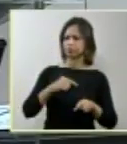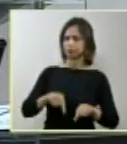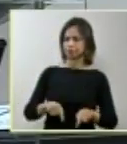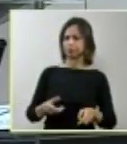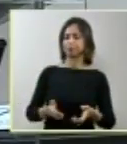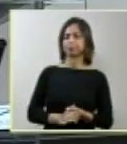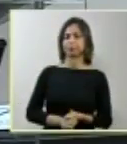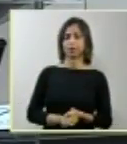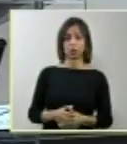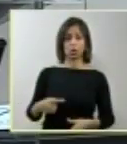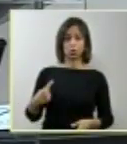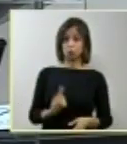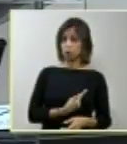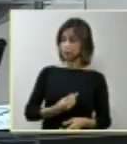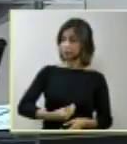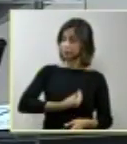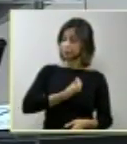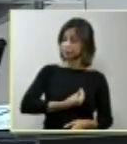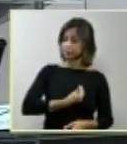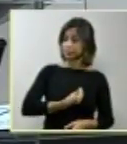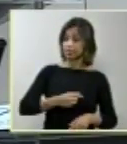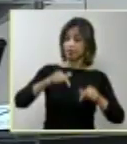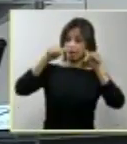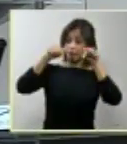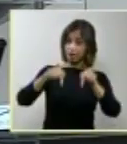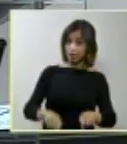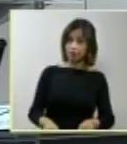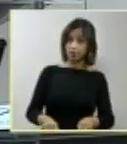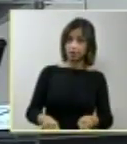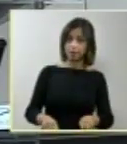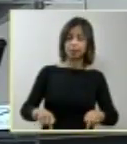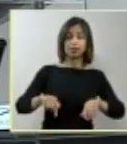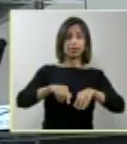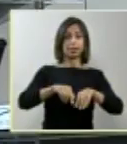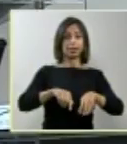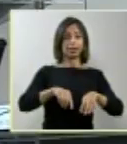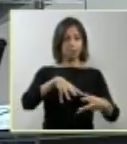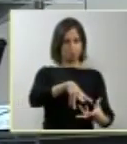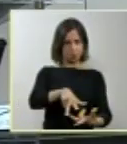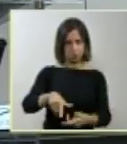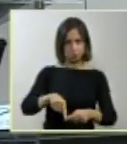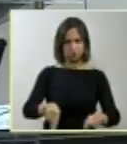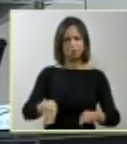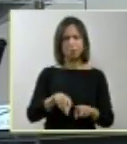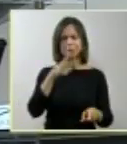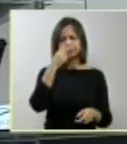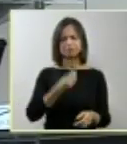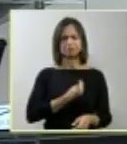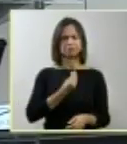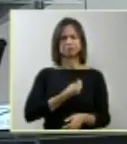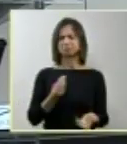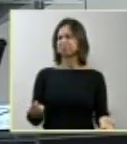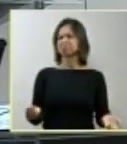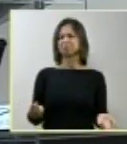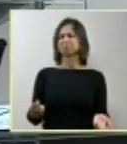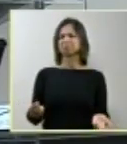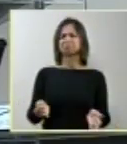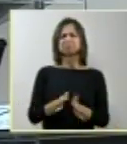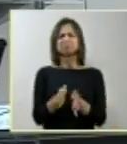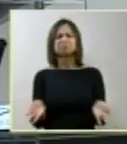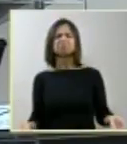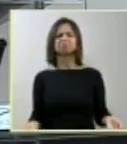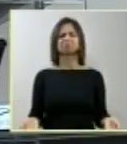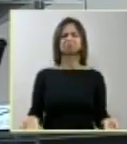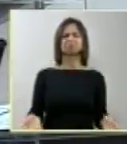Essa nossa vida aqui na Terra, ela pode ser uma vida medíocre. Pode ser uma vida superficial, pode ser uma